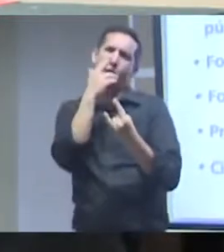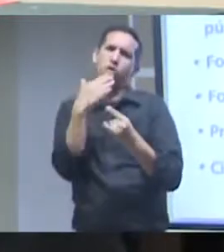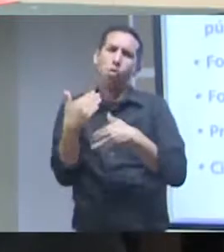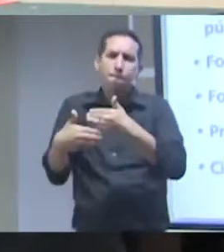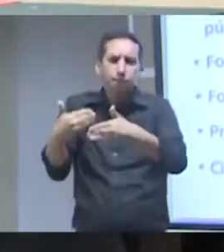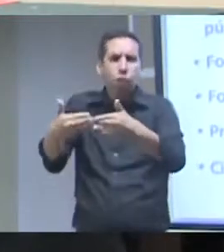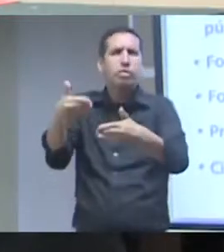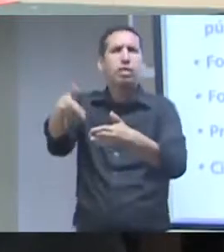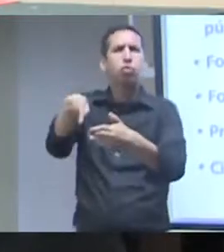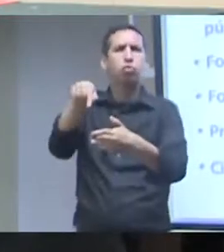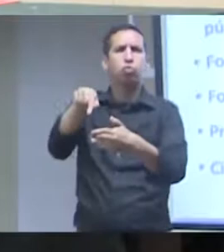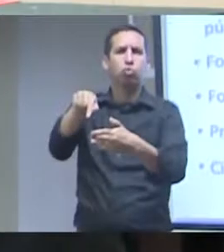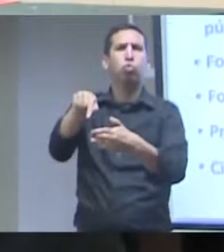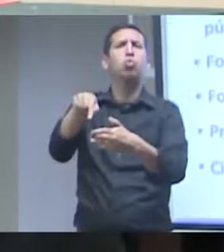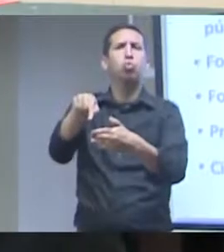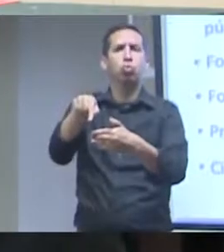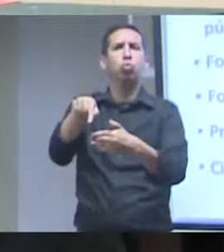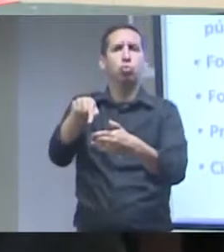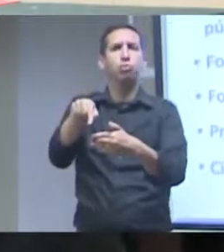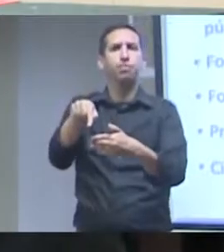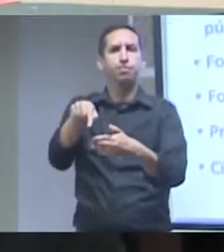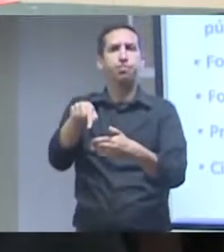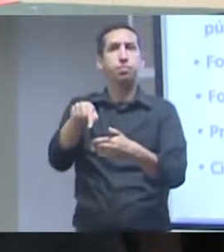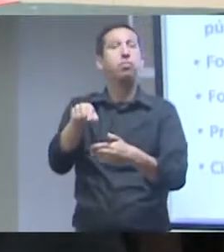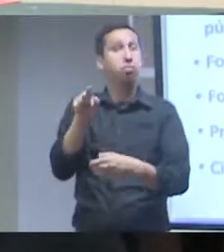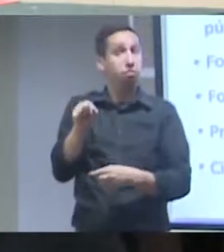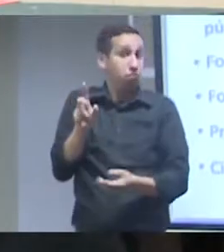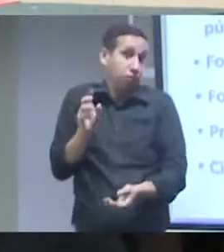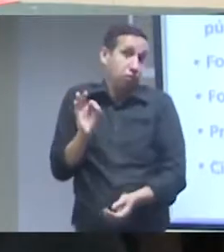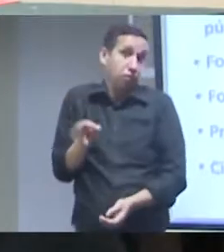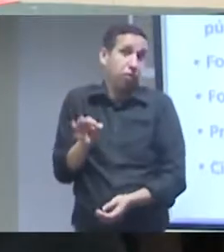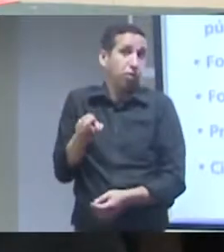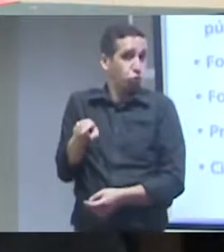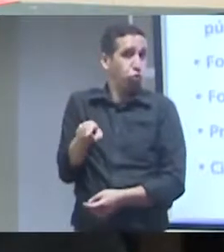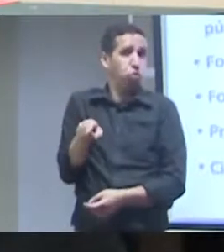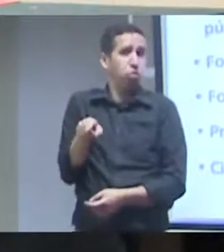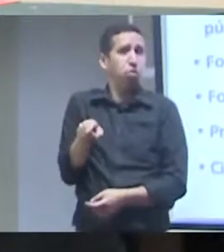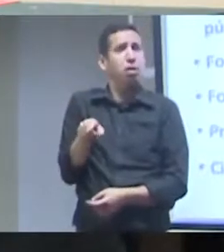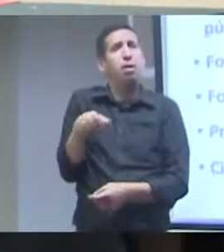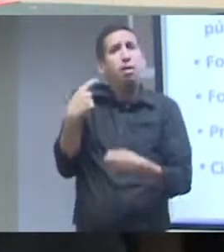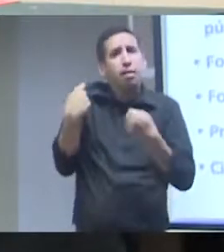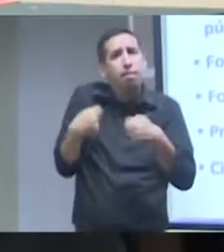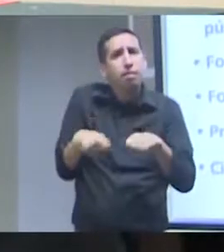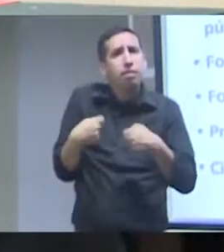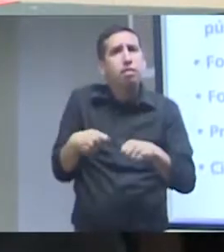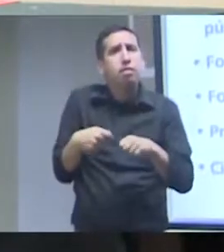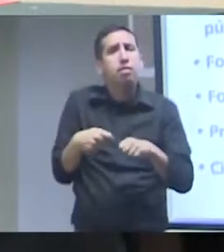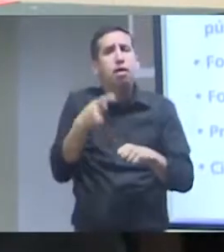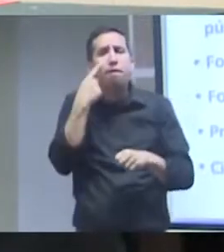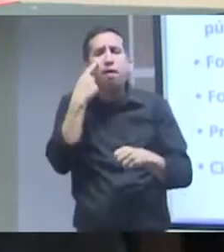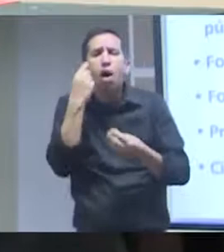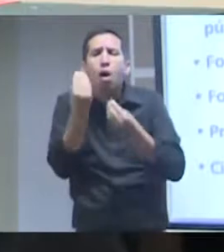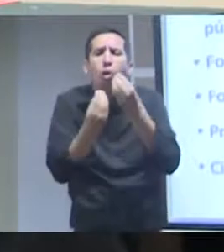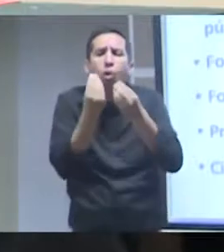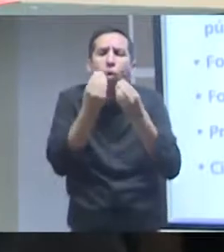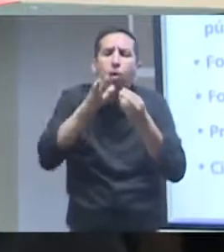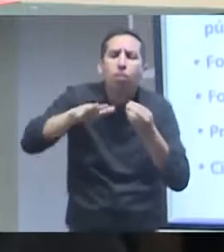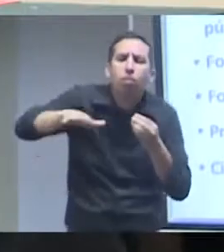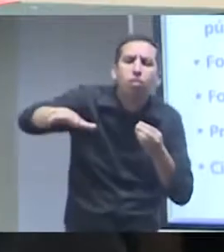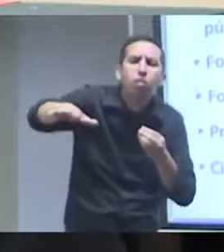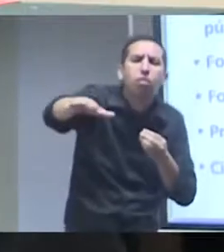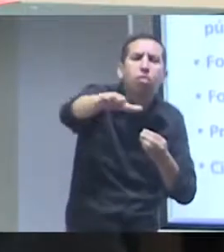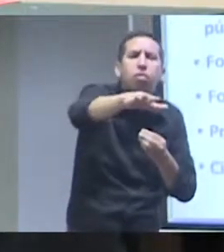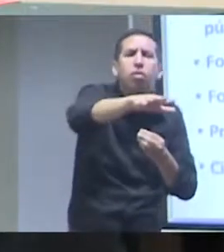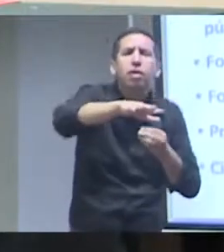isso, quer dizer, parte da realidade institucional, da diversidade de pontos de vista